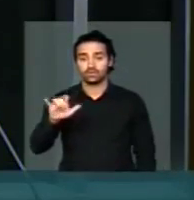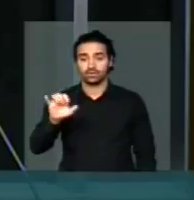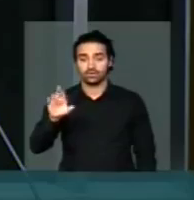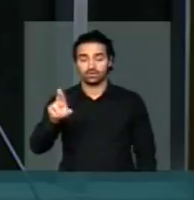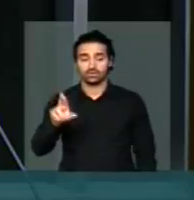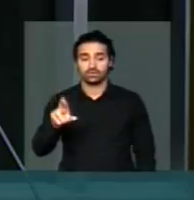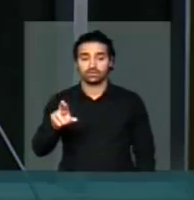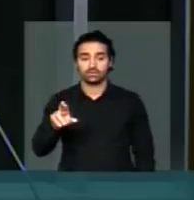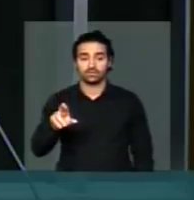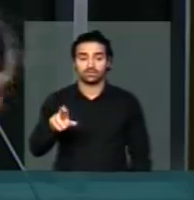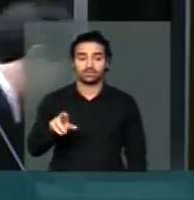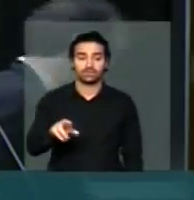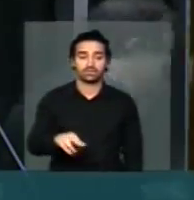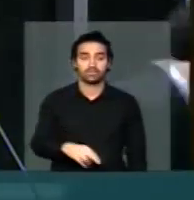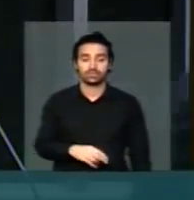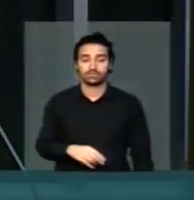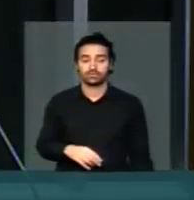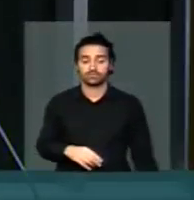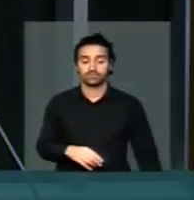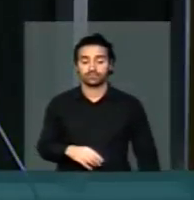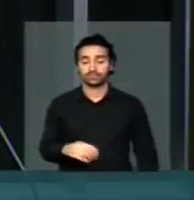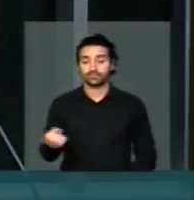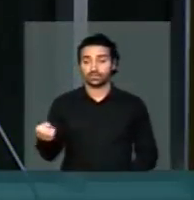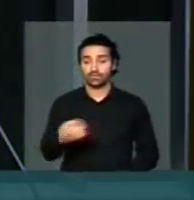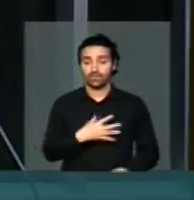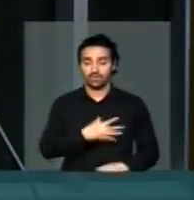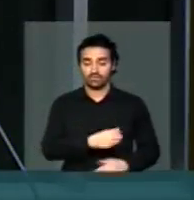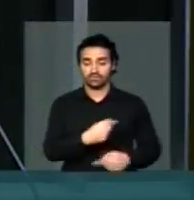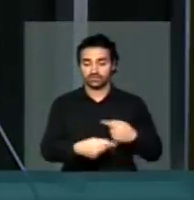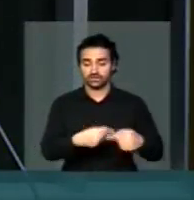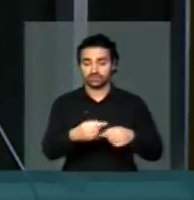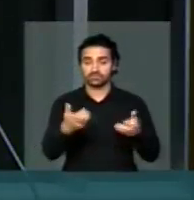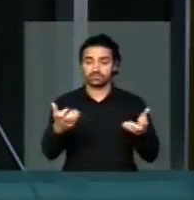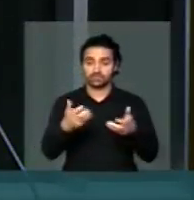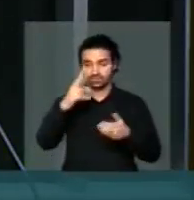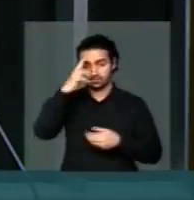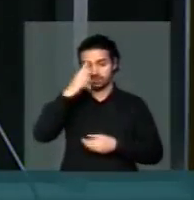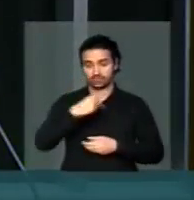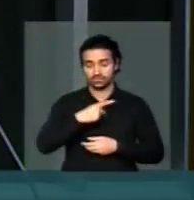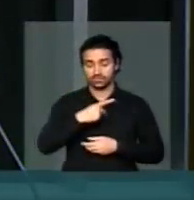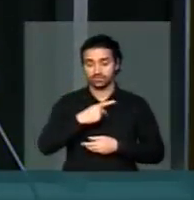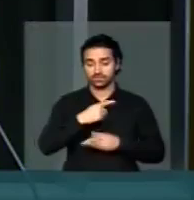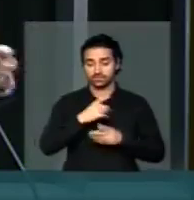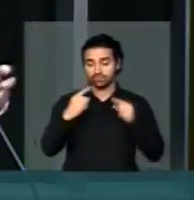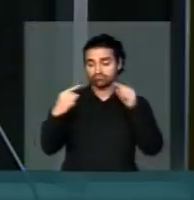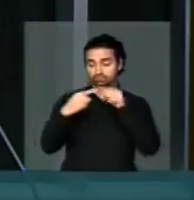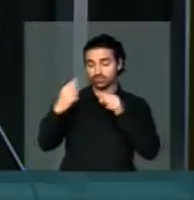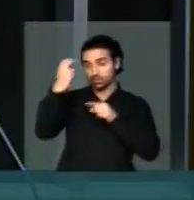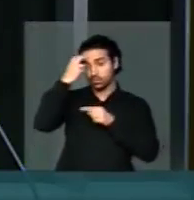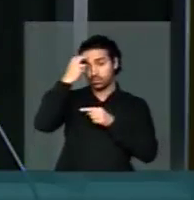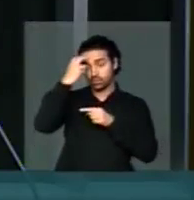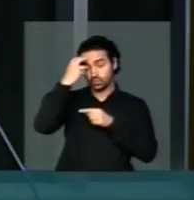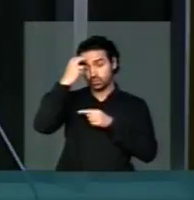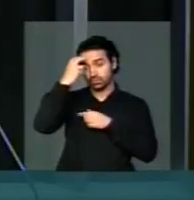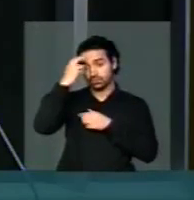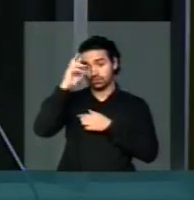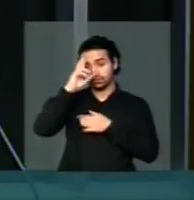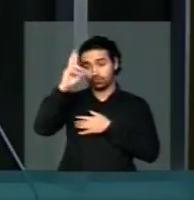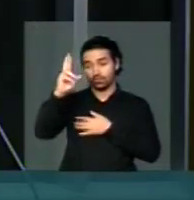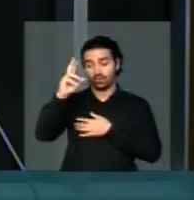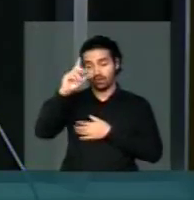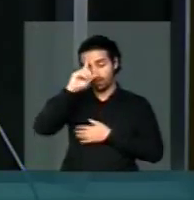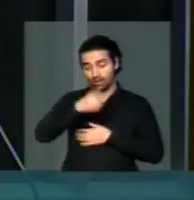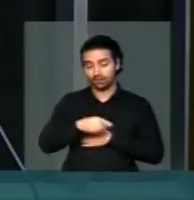novas gerações estão com uma cultura mais emancipada, em contraste com a cultura ainda dominante da